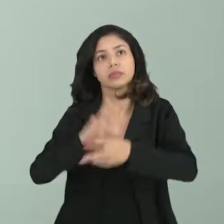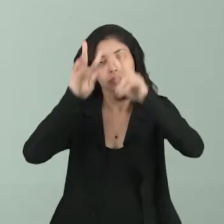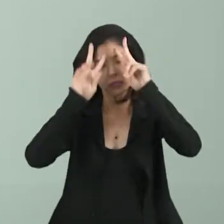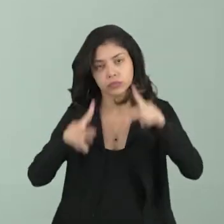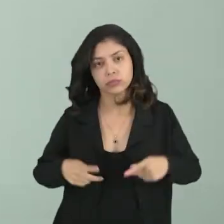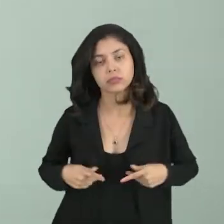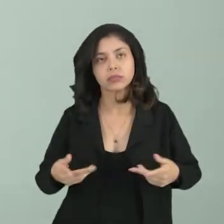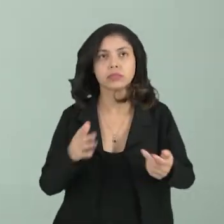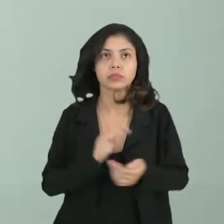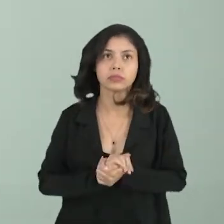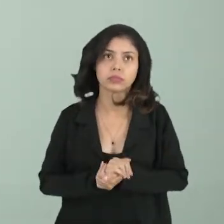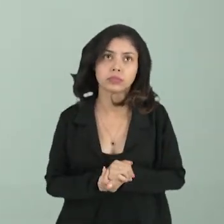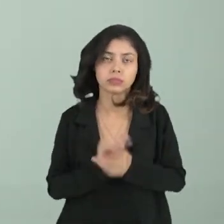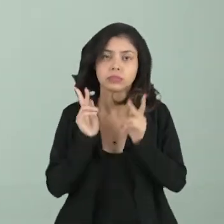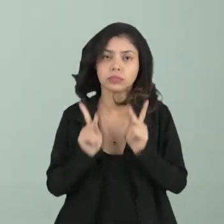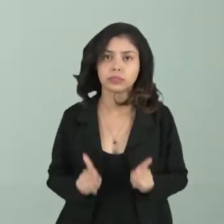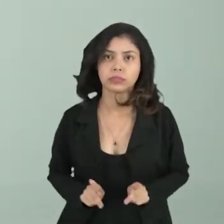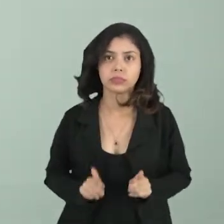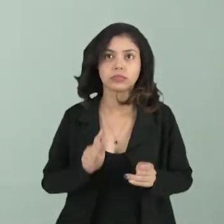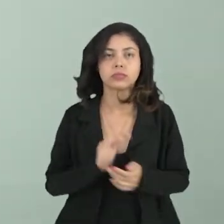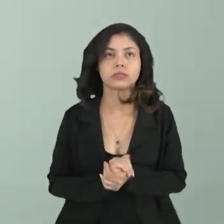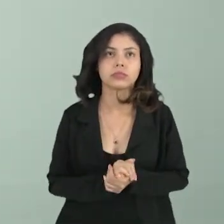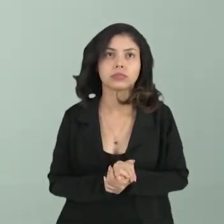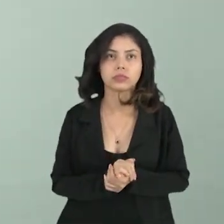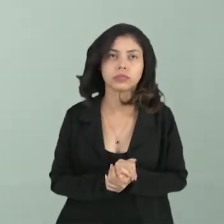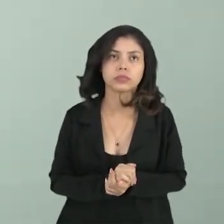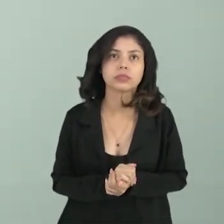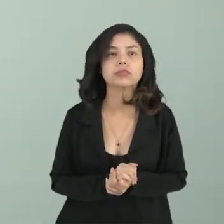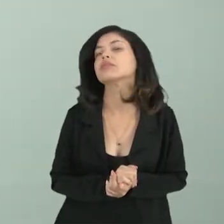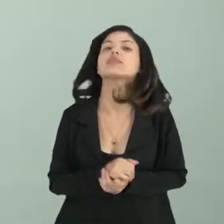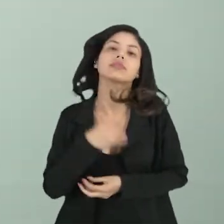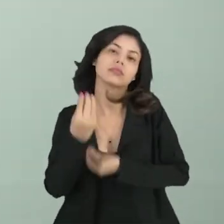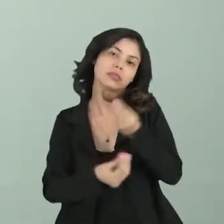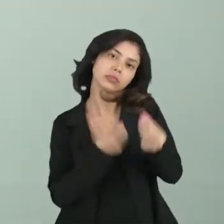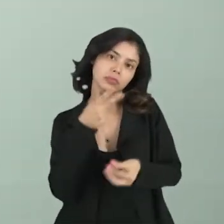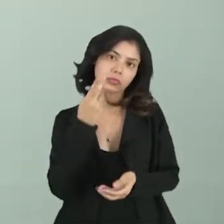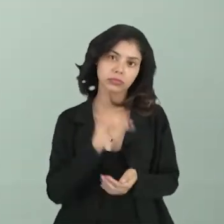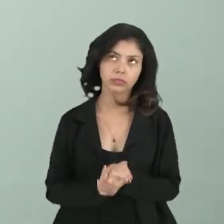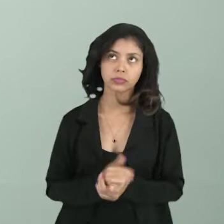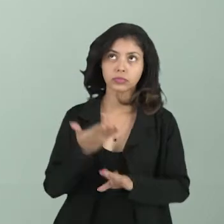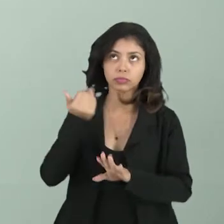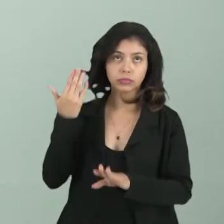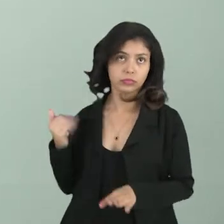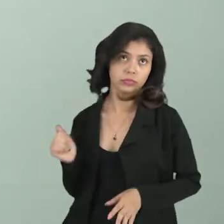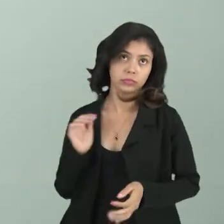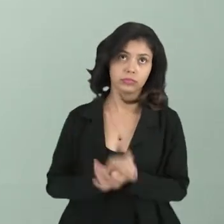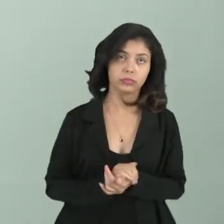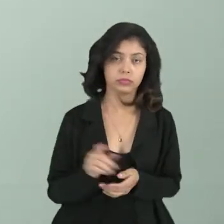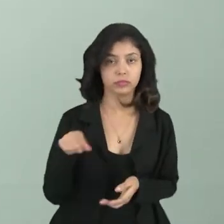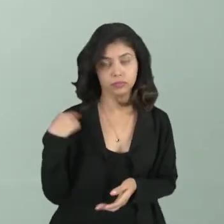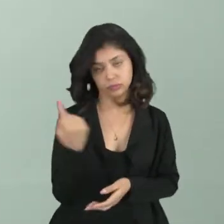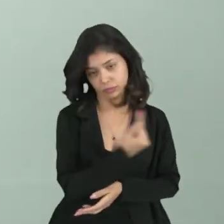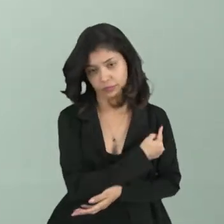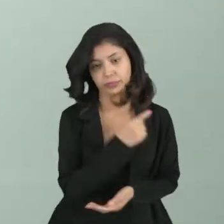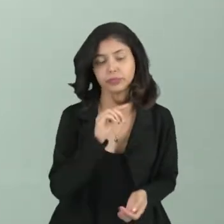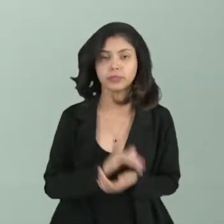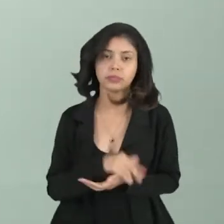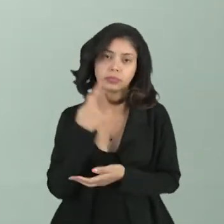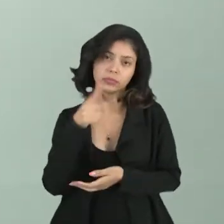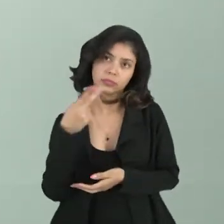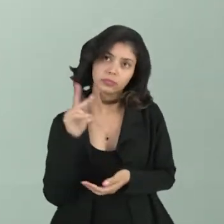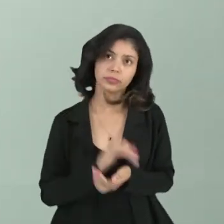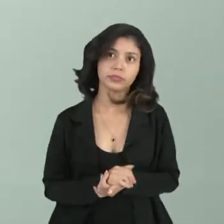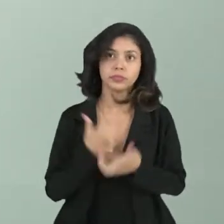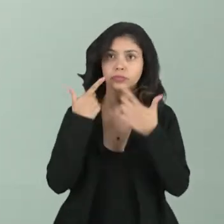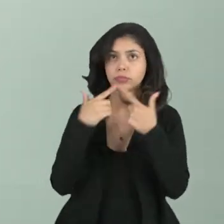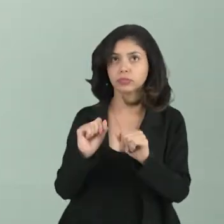organizam, então, o comportamento humano, né? Como eu disse anteriormente, nós vamos falar